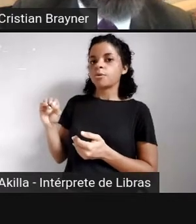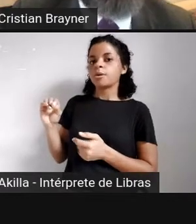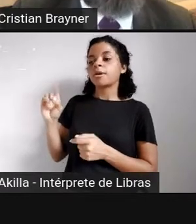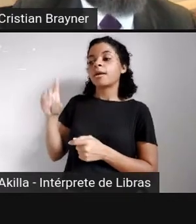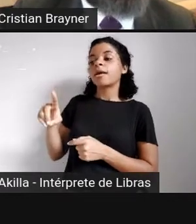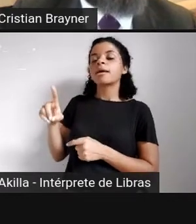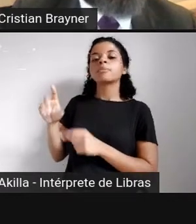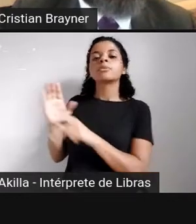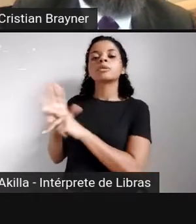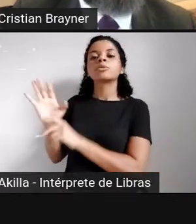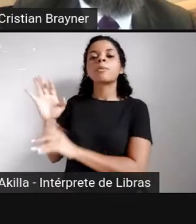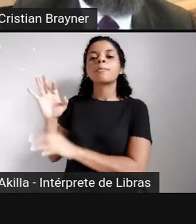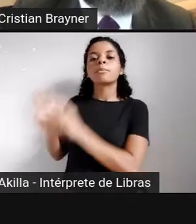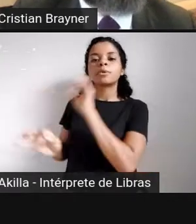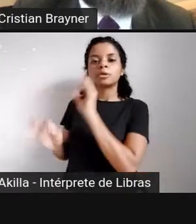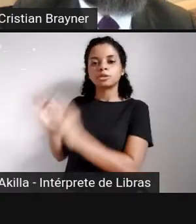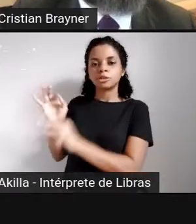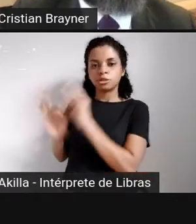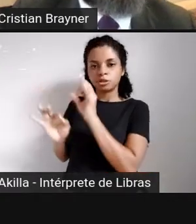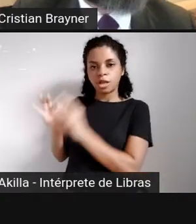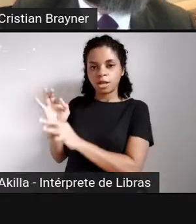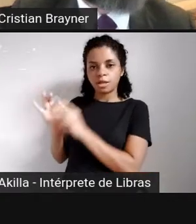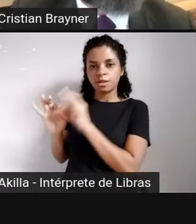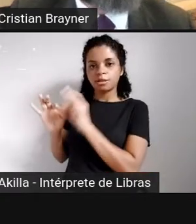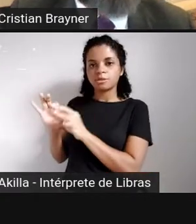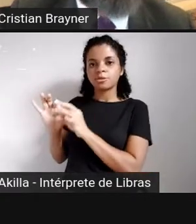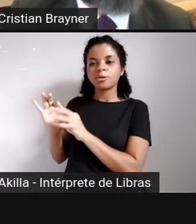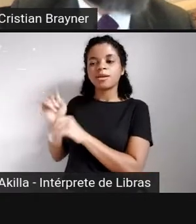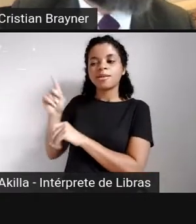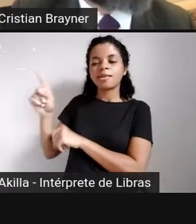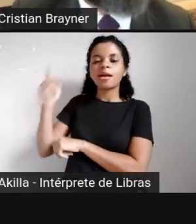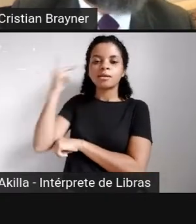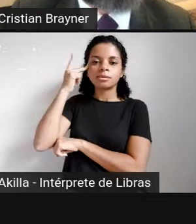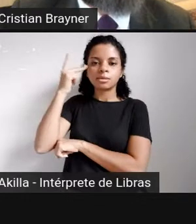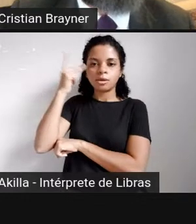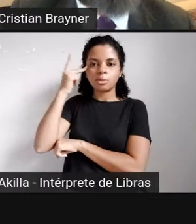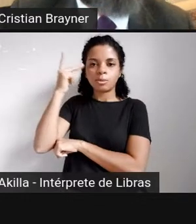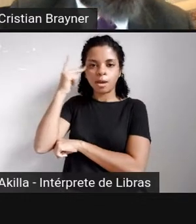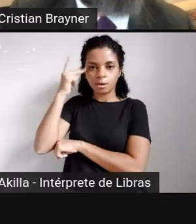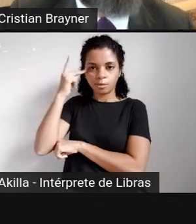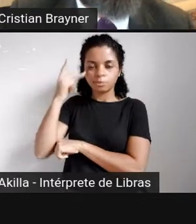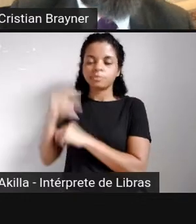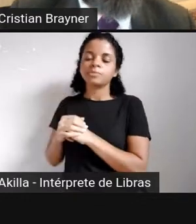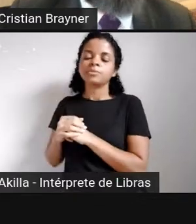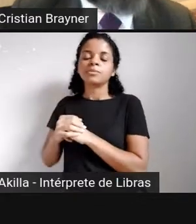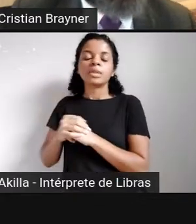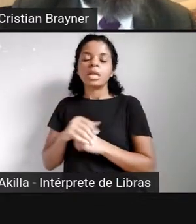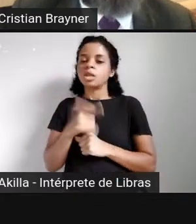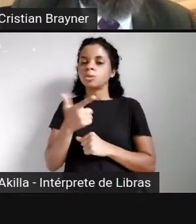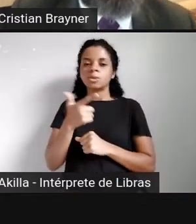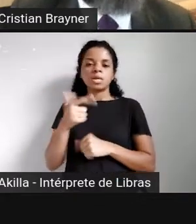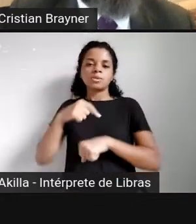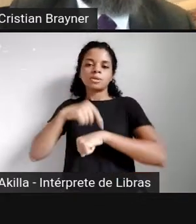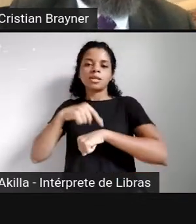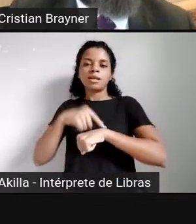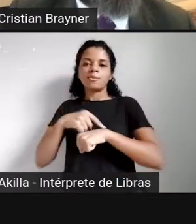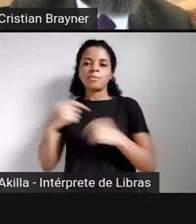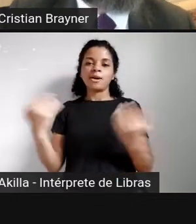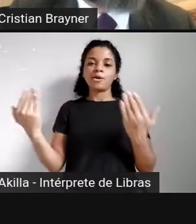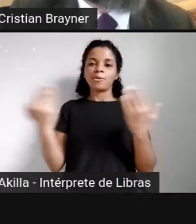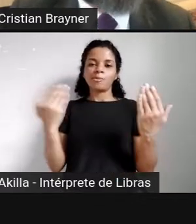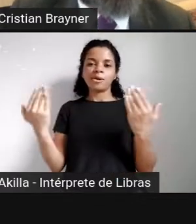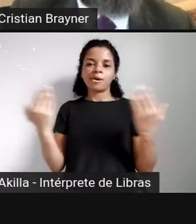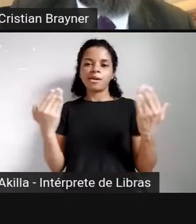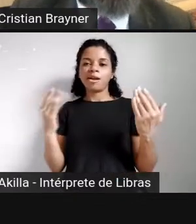Projetos da Assembleia Legislativa do Estado de São Paulo. Esse é o primeiro passo, evidentemente, eu não teria tempo hábil para comparar com outras